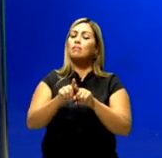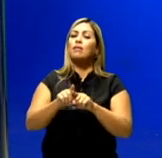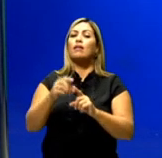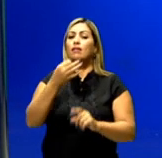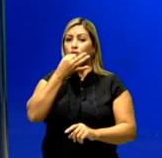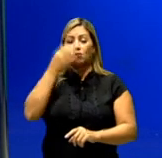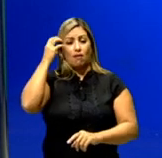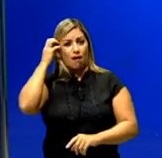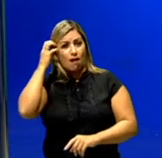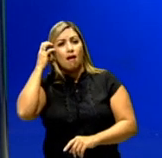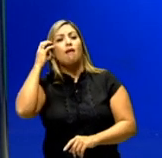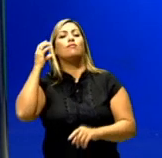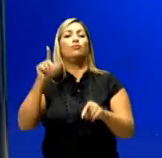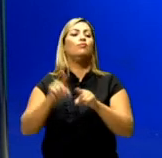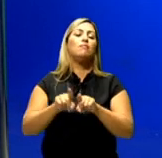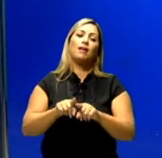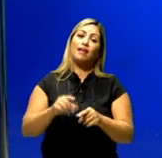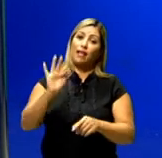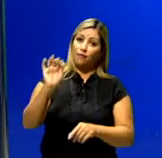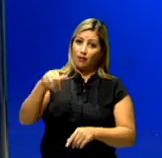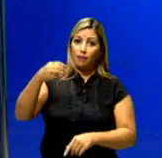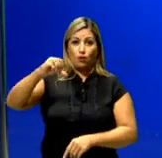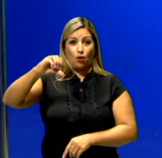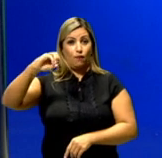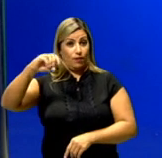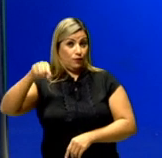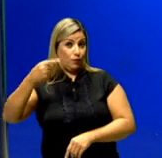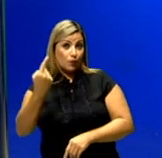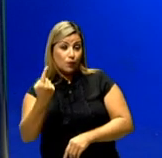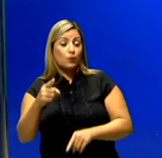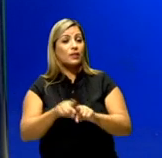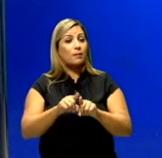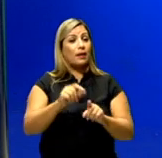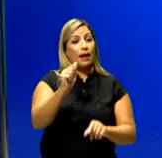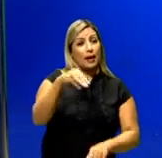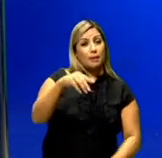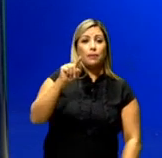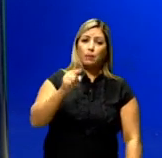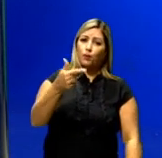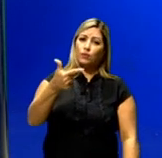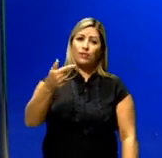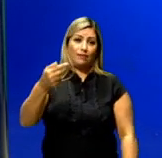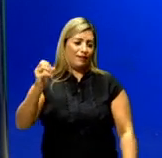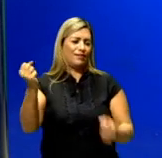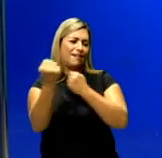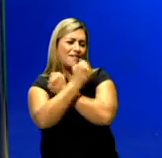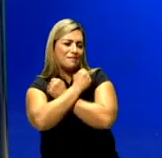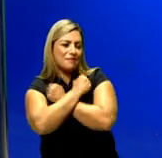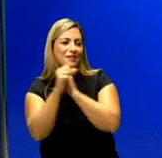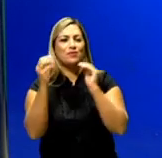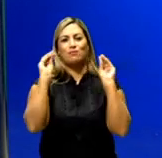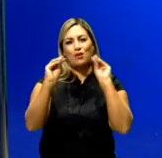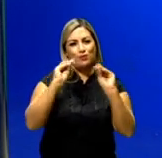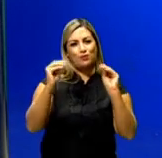sendo transmitidas também pela rádio FM 90,1 e AM 1270. Um forte abraço e um